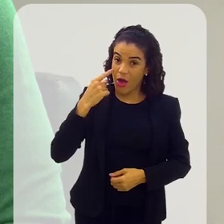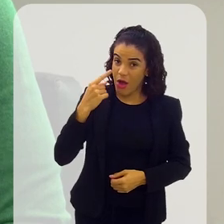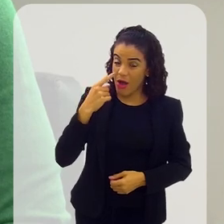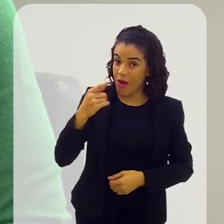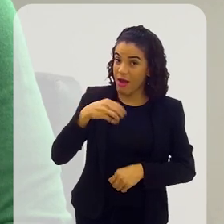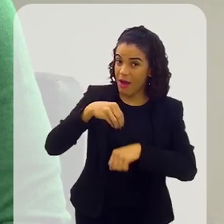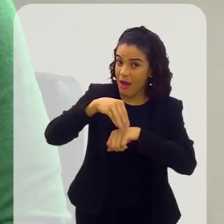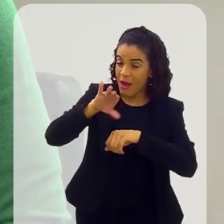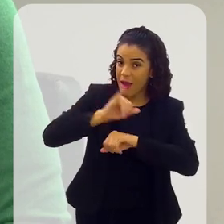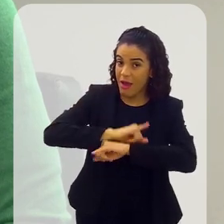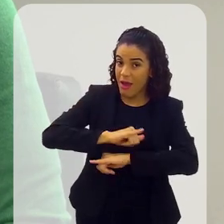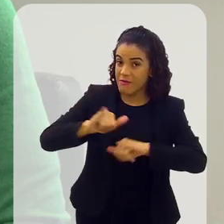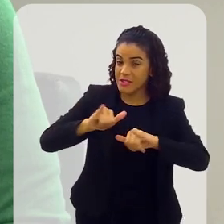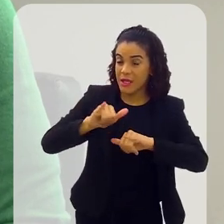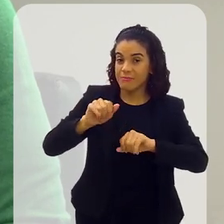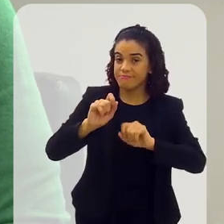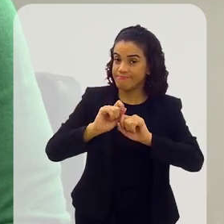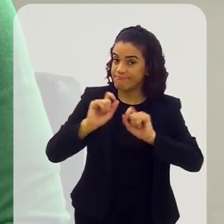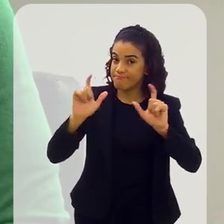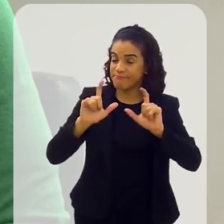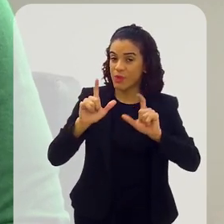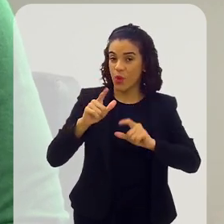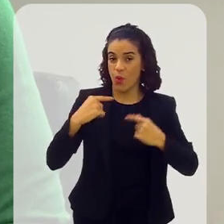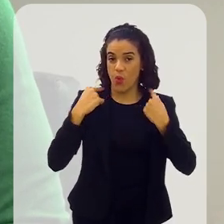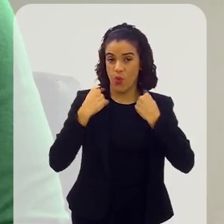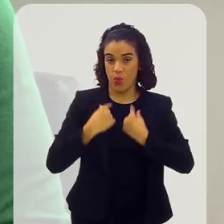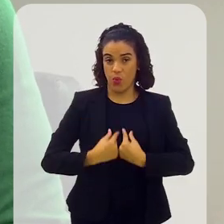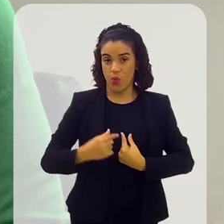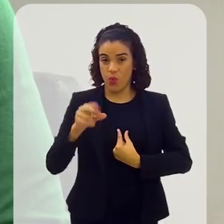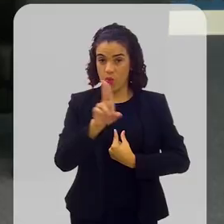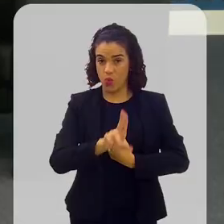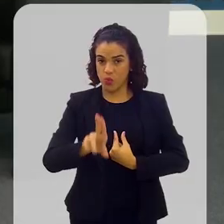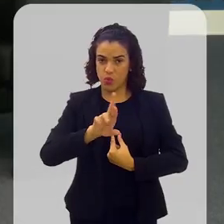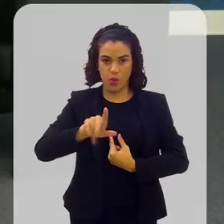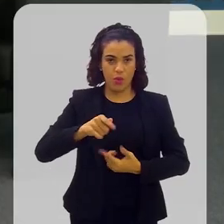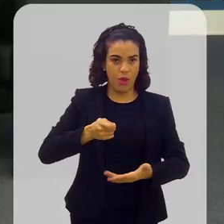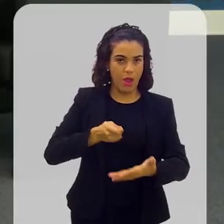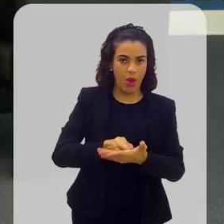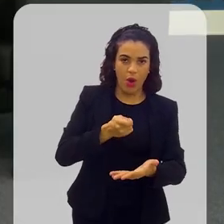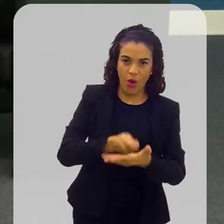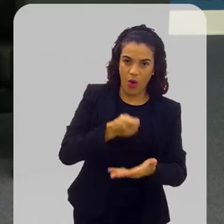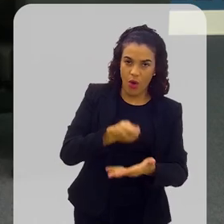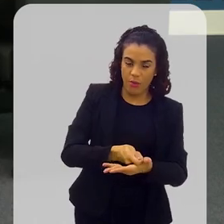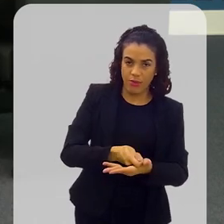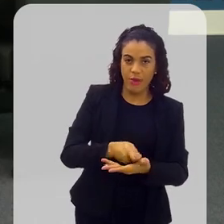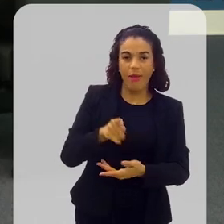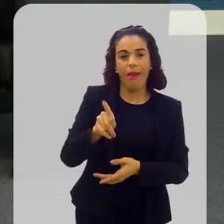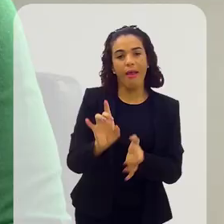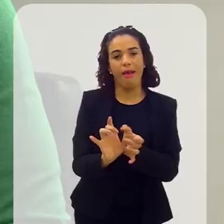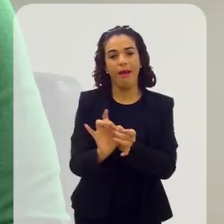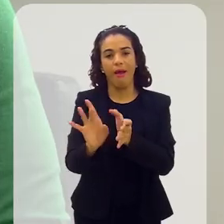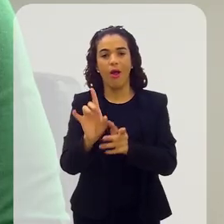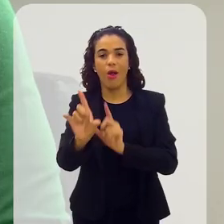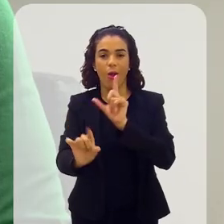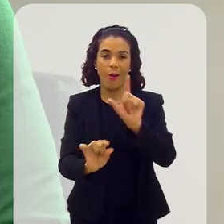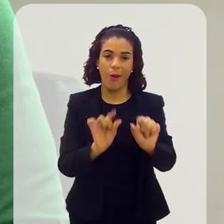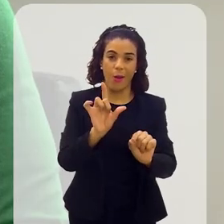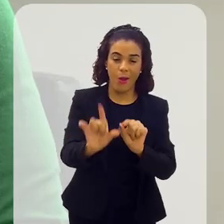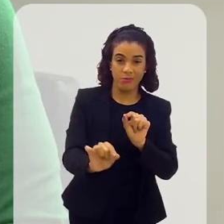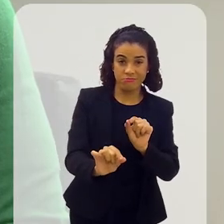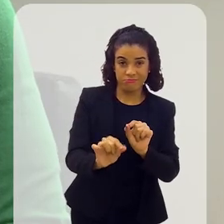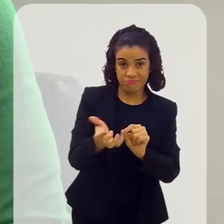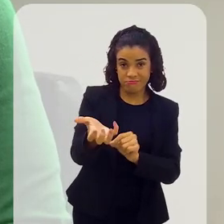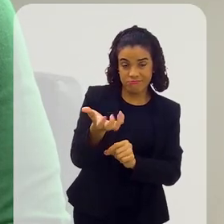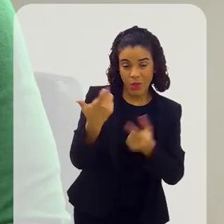uso, é bom deixar claro também que o uso do cordão de girassol, ele não é obrigatório, ele é facultativo